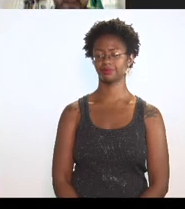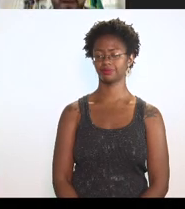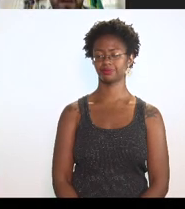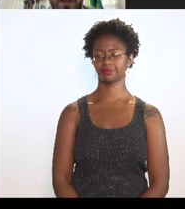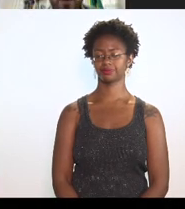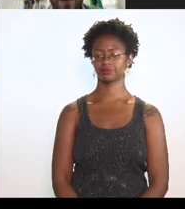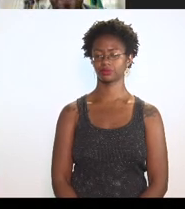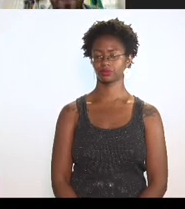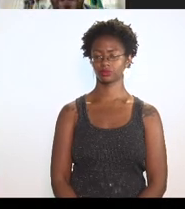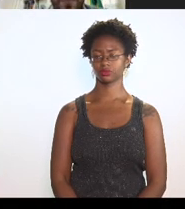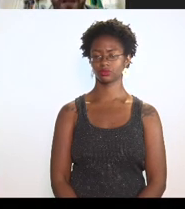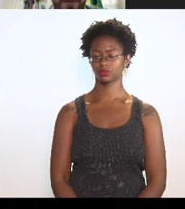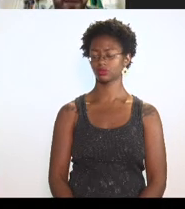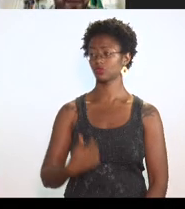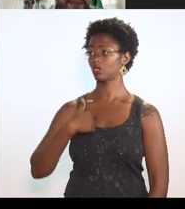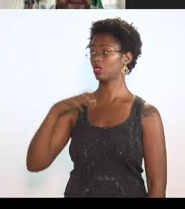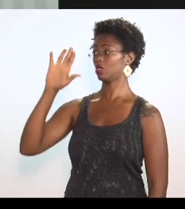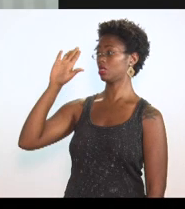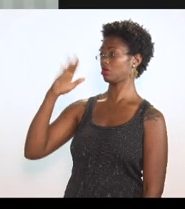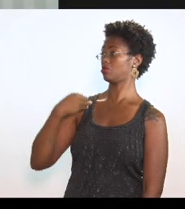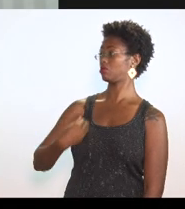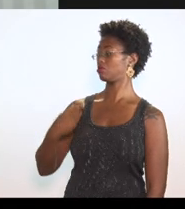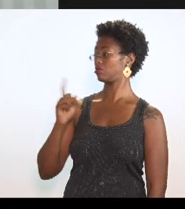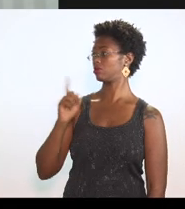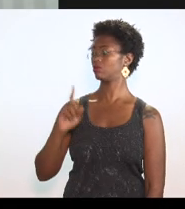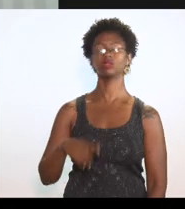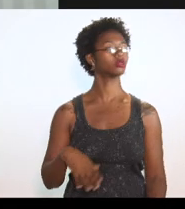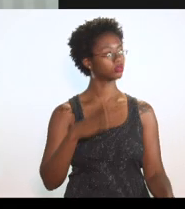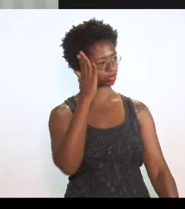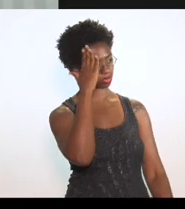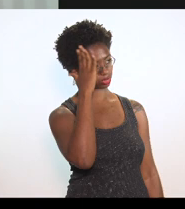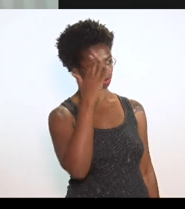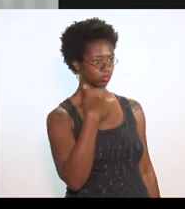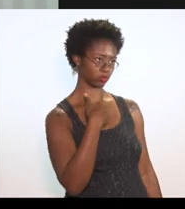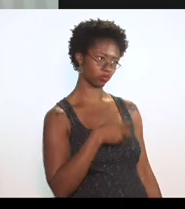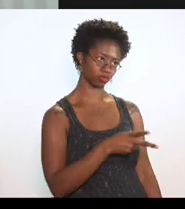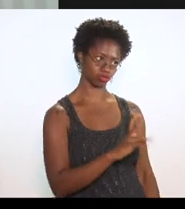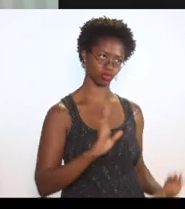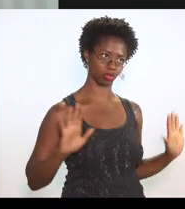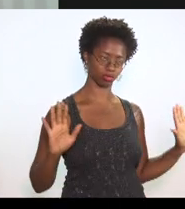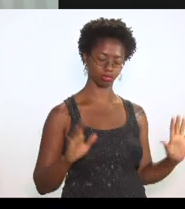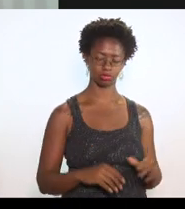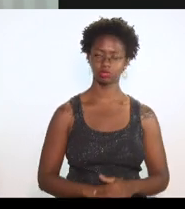eu não participei deputado eu sei que você não participou deixa eu continuar bom